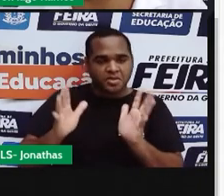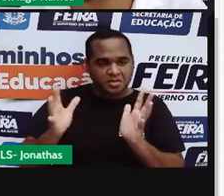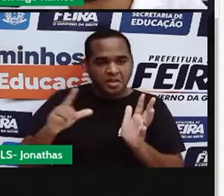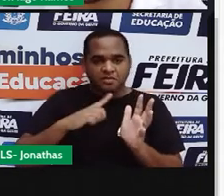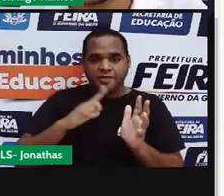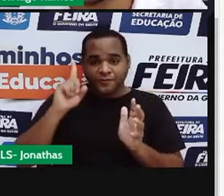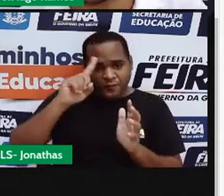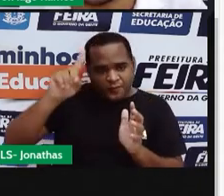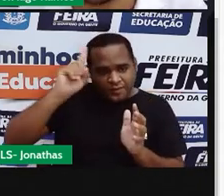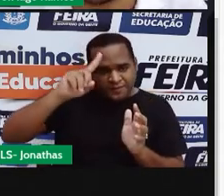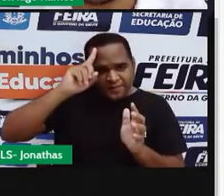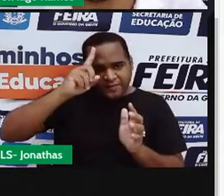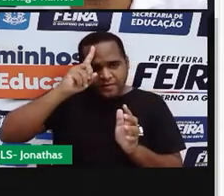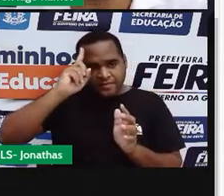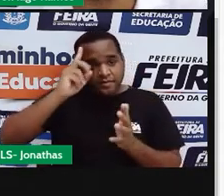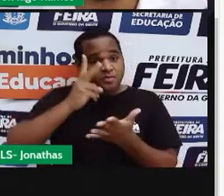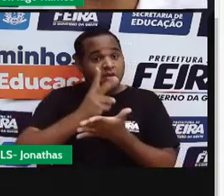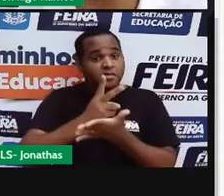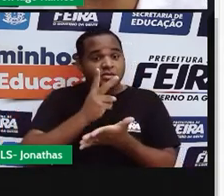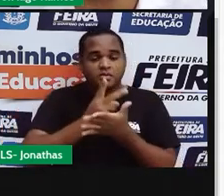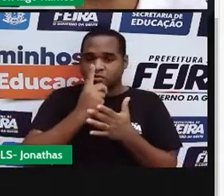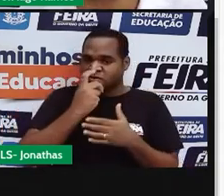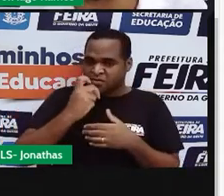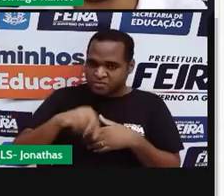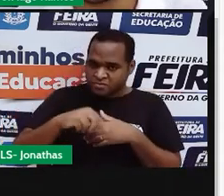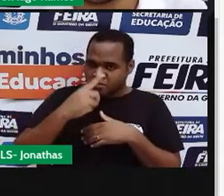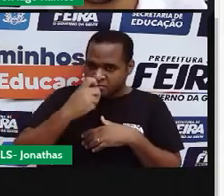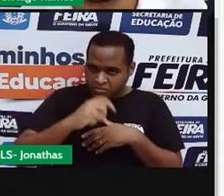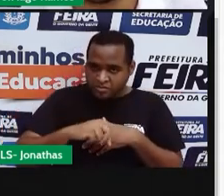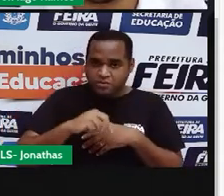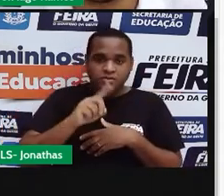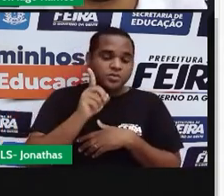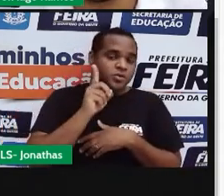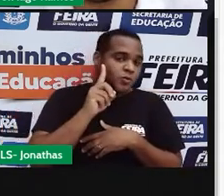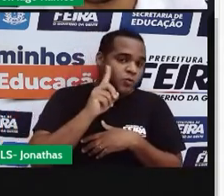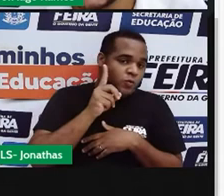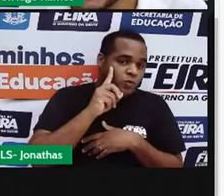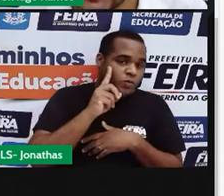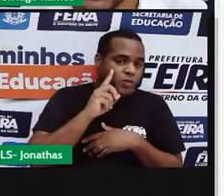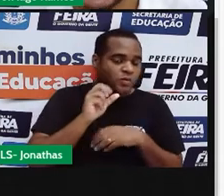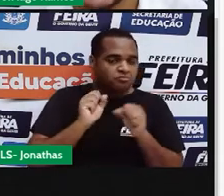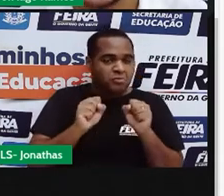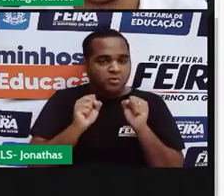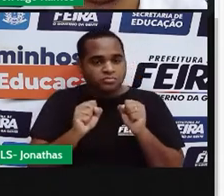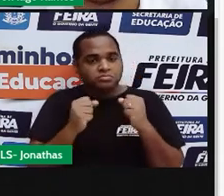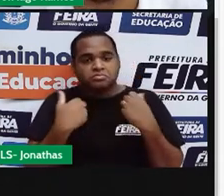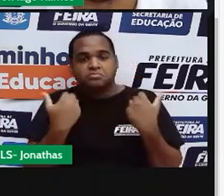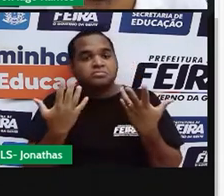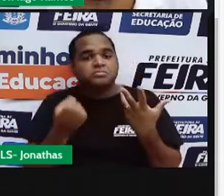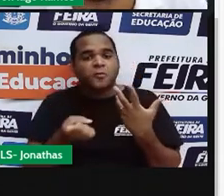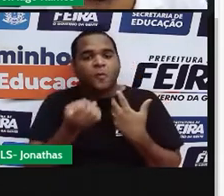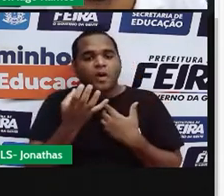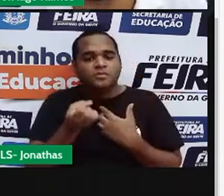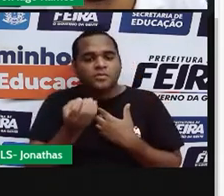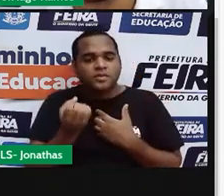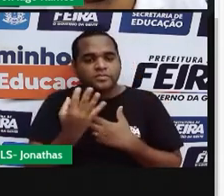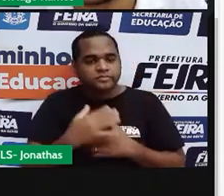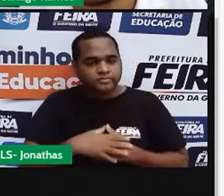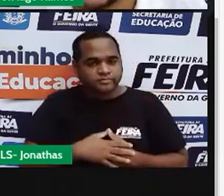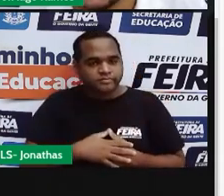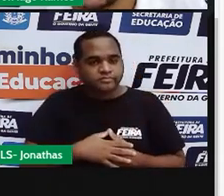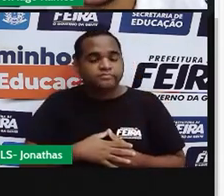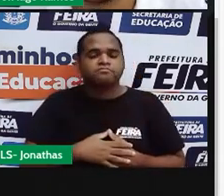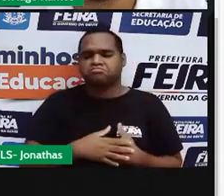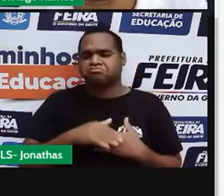observar isso na sua casa? A quantidade de lixo que é gerada por dia na sua casa? Talvez não